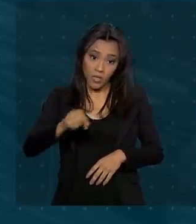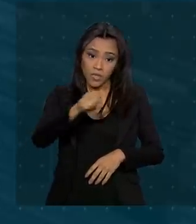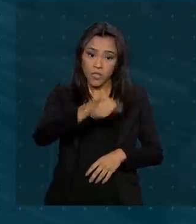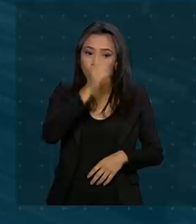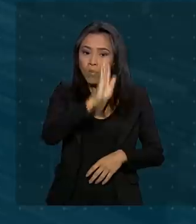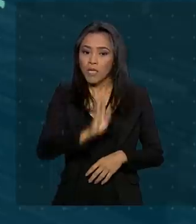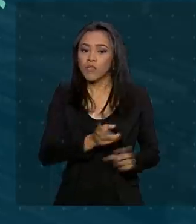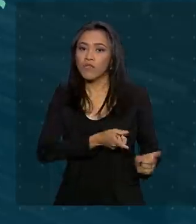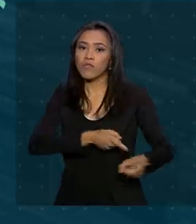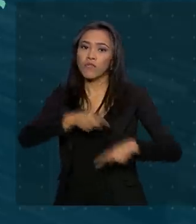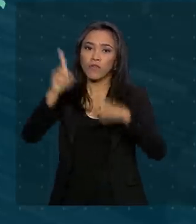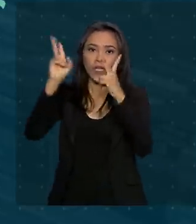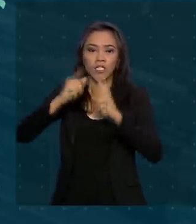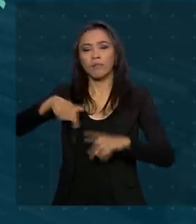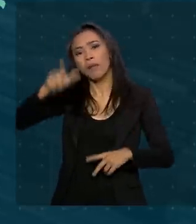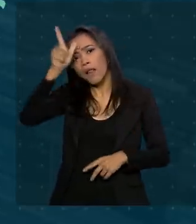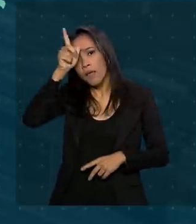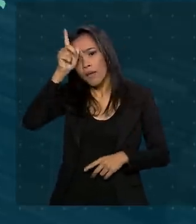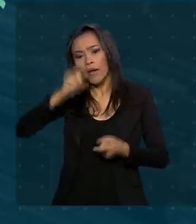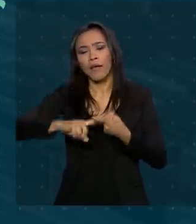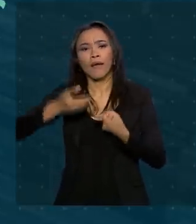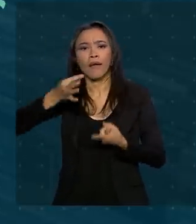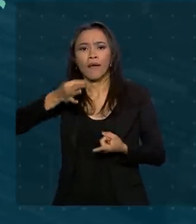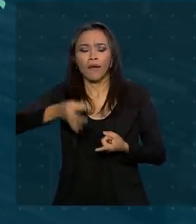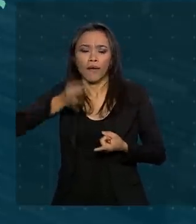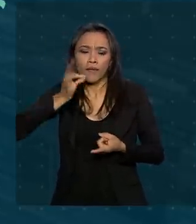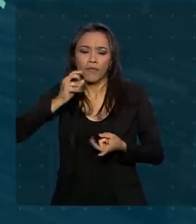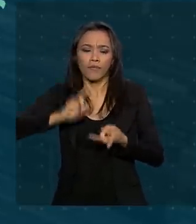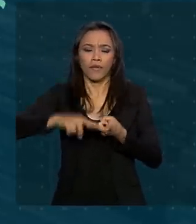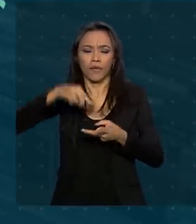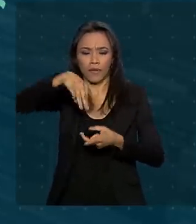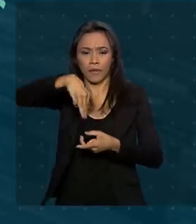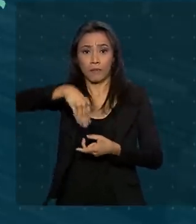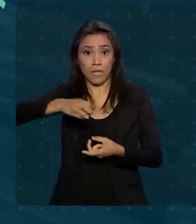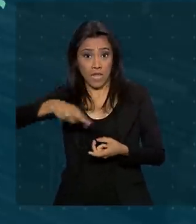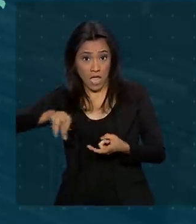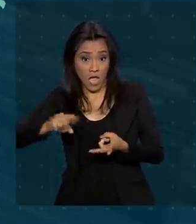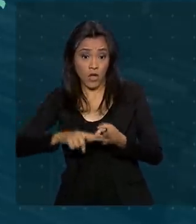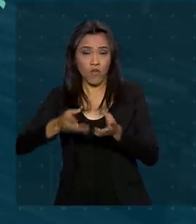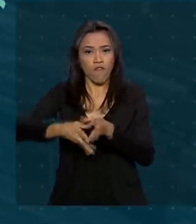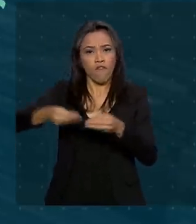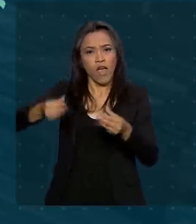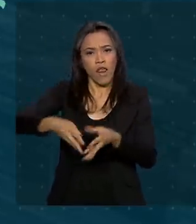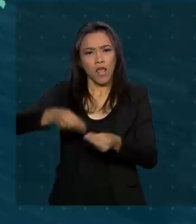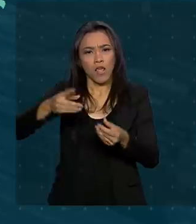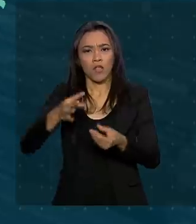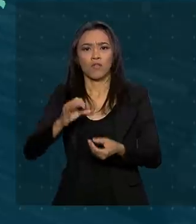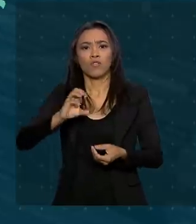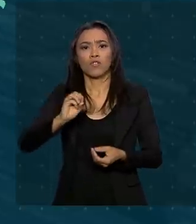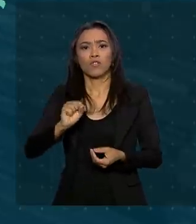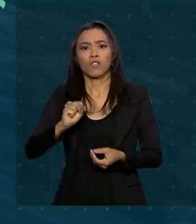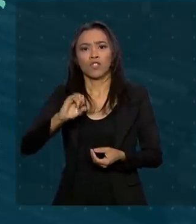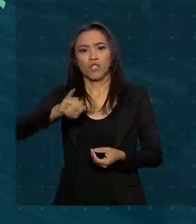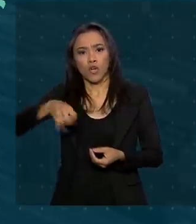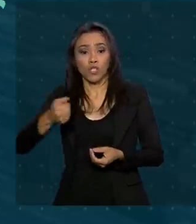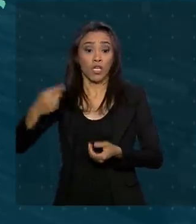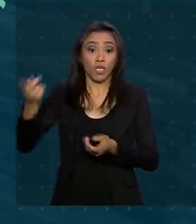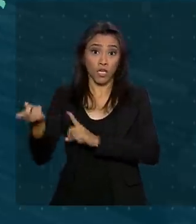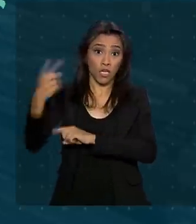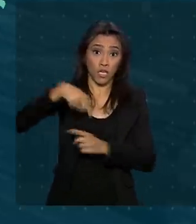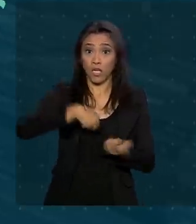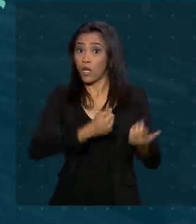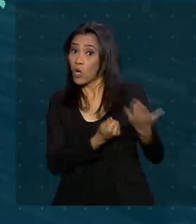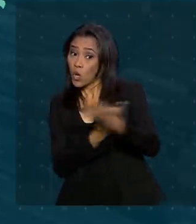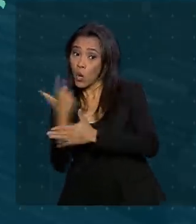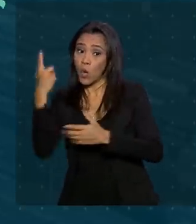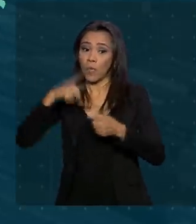vende para a Alemanha produtos como café, minérios e farelo de soja e compra medicamentos, partes e peças de carros